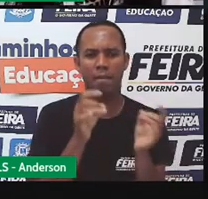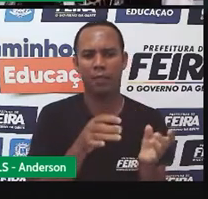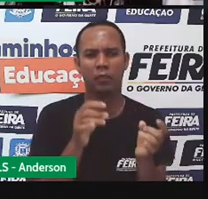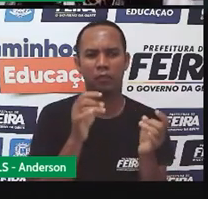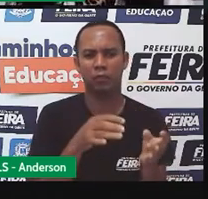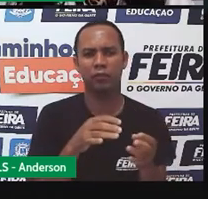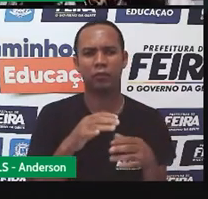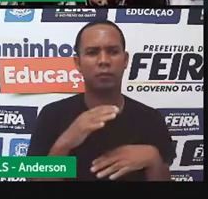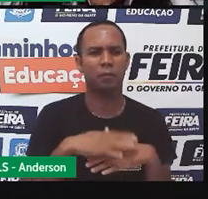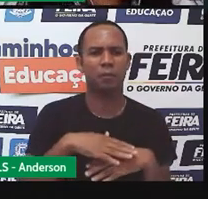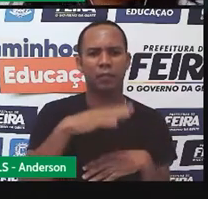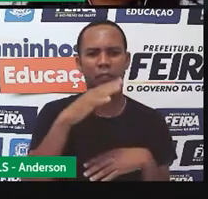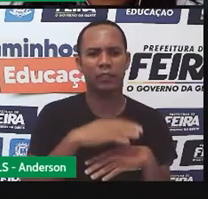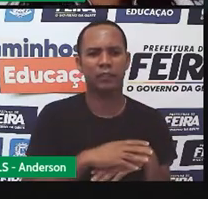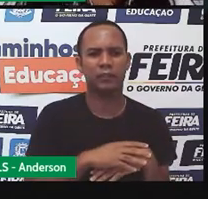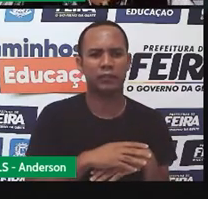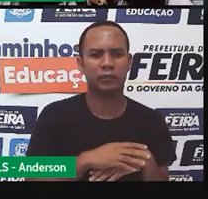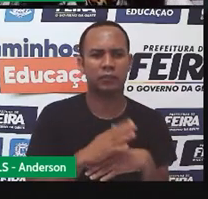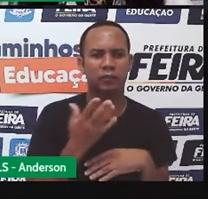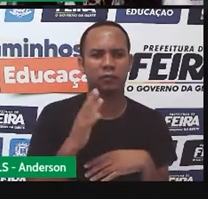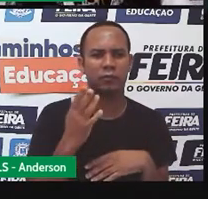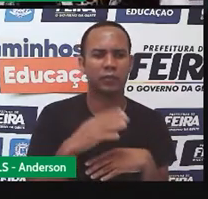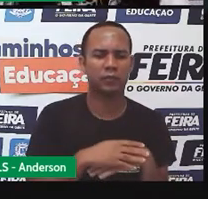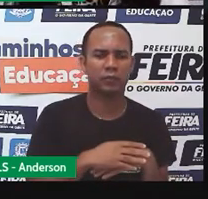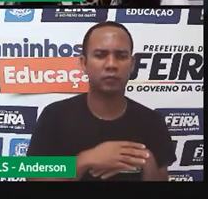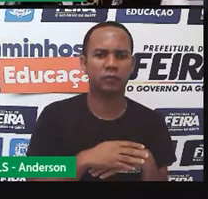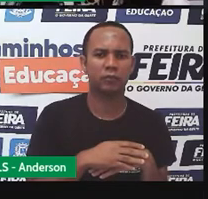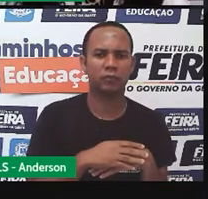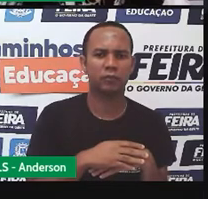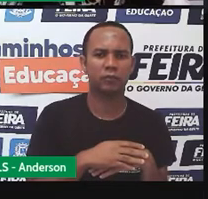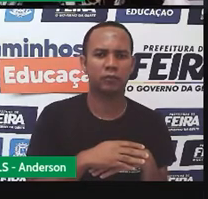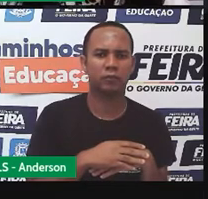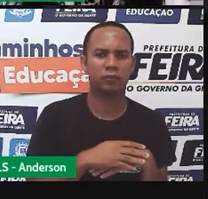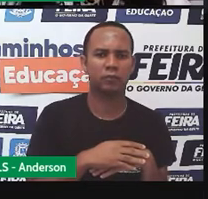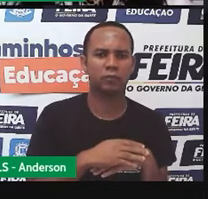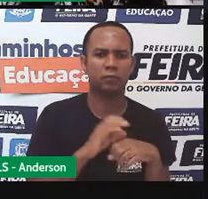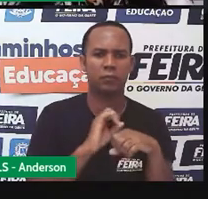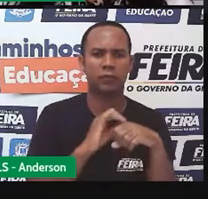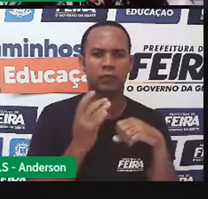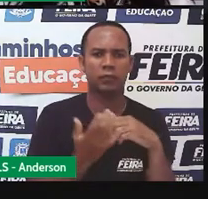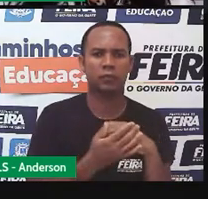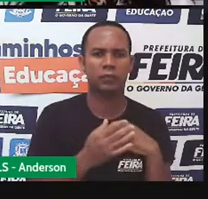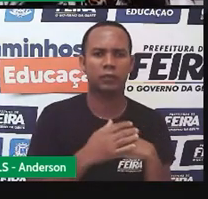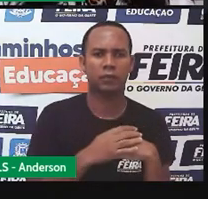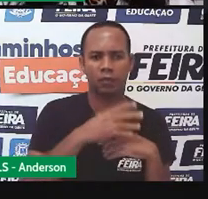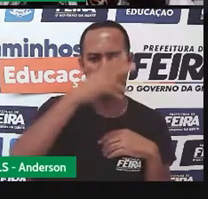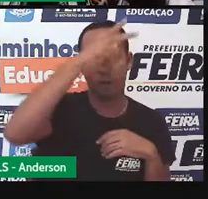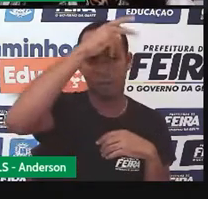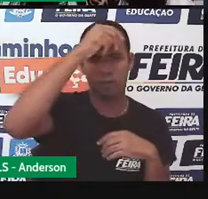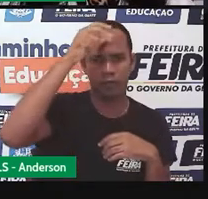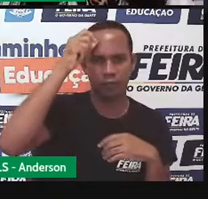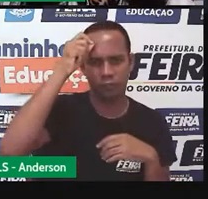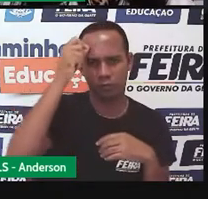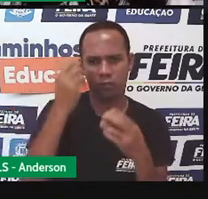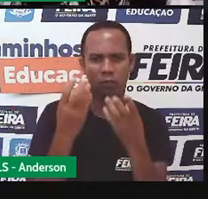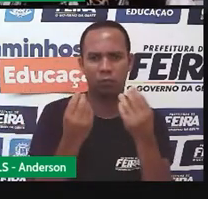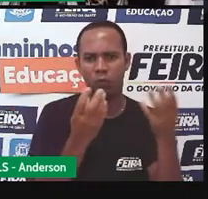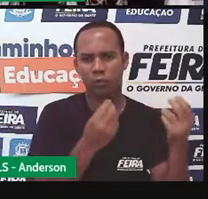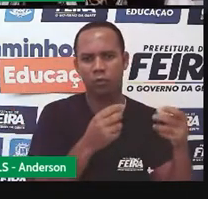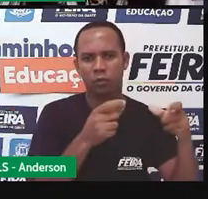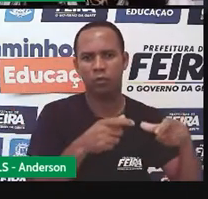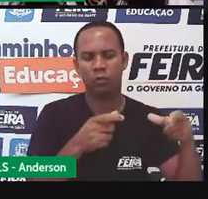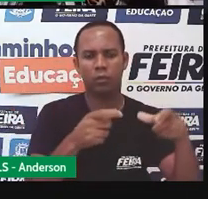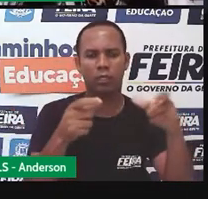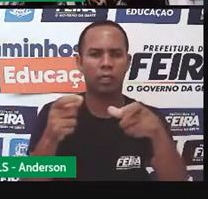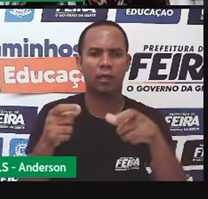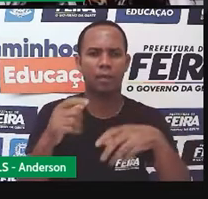80, 860% durante a pandemia na capital. Prefeitura de Belo Horizonte e ONGs alertam